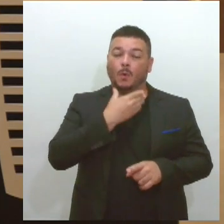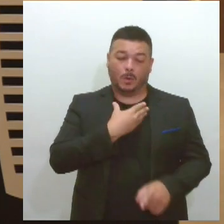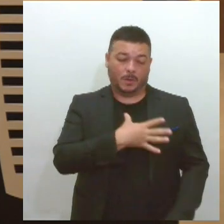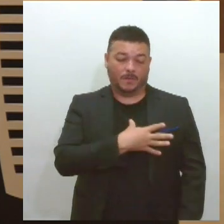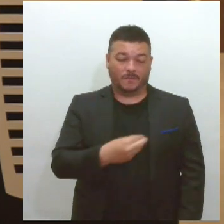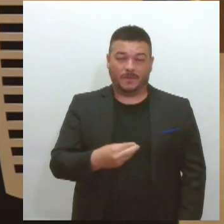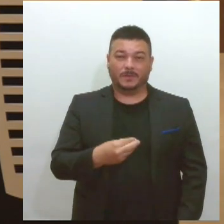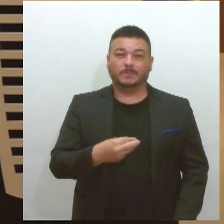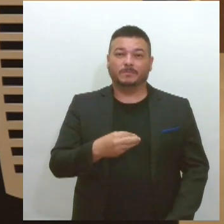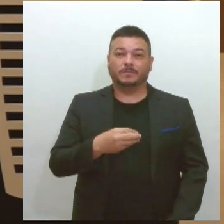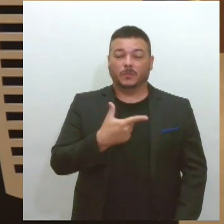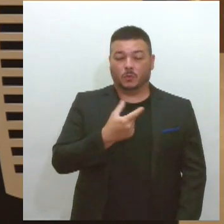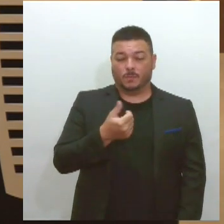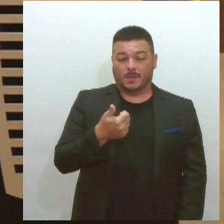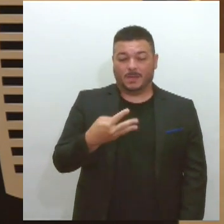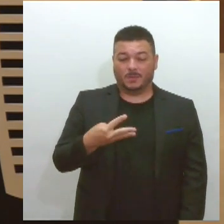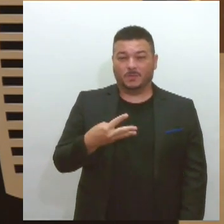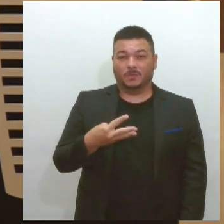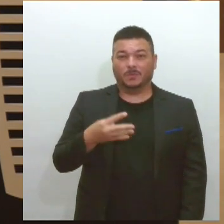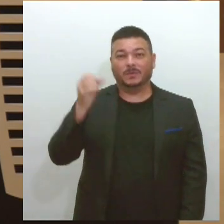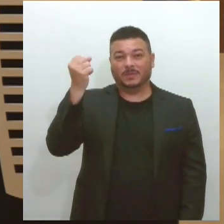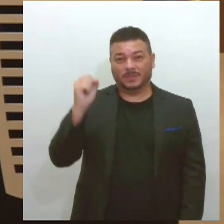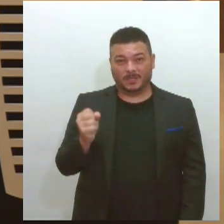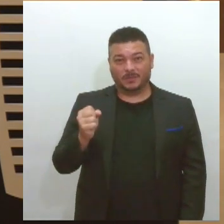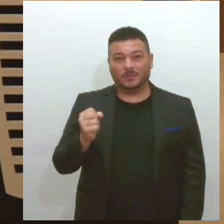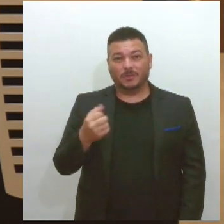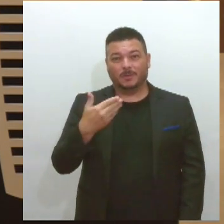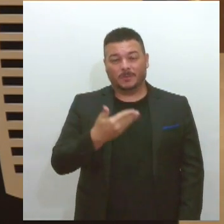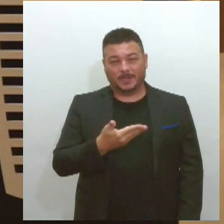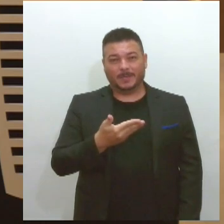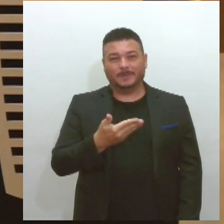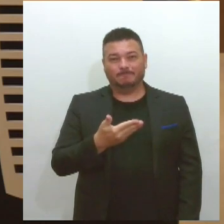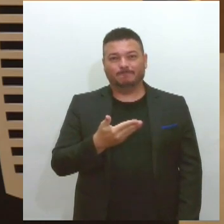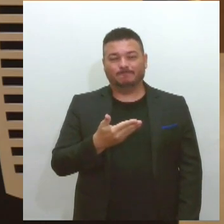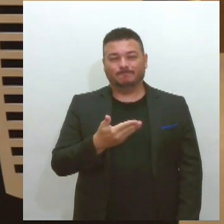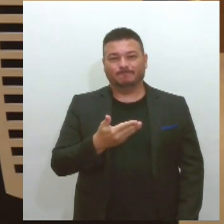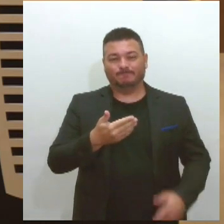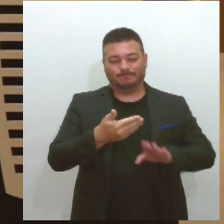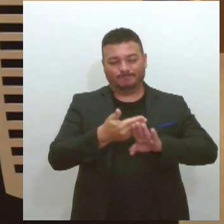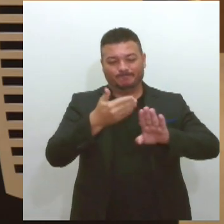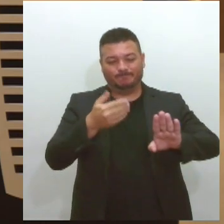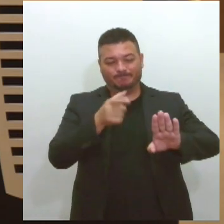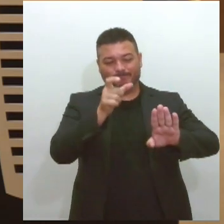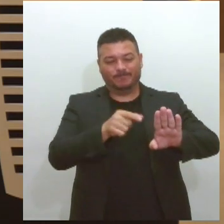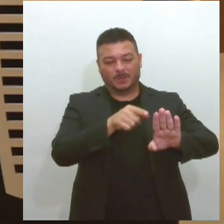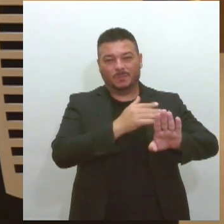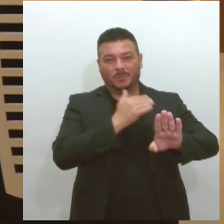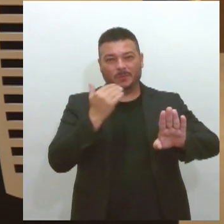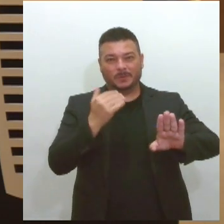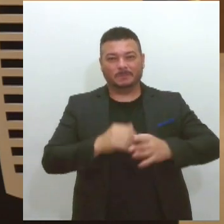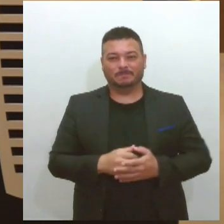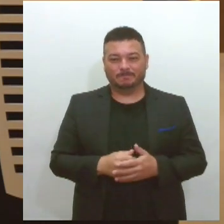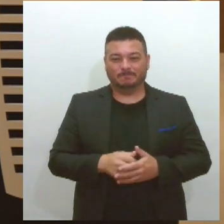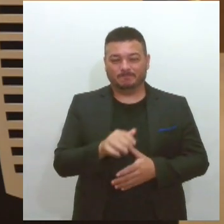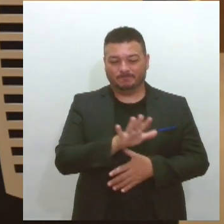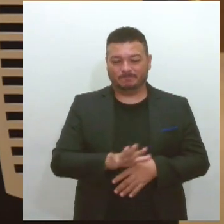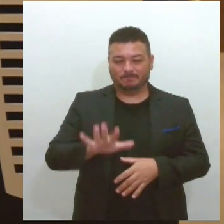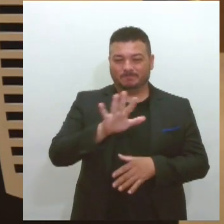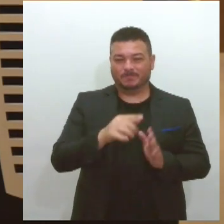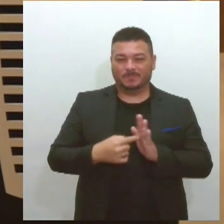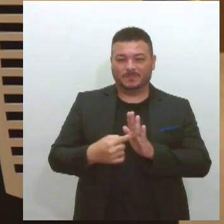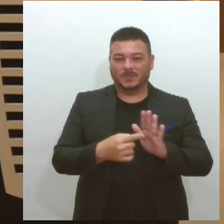Sergipe se despediu dessa nobre e arretada alagoana. Este cenário forrou no asfalto criado em